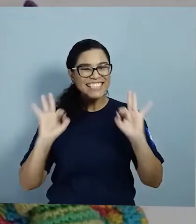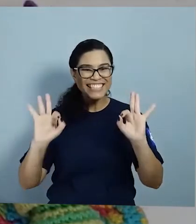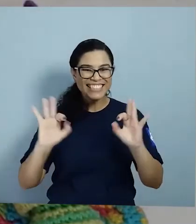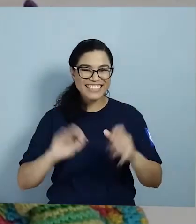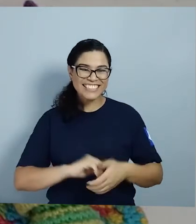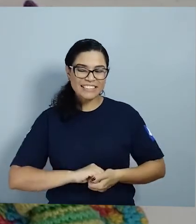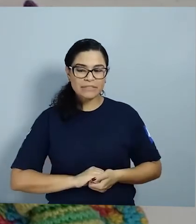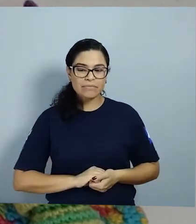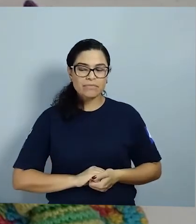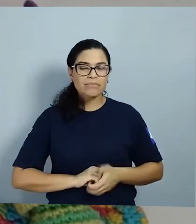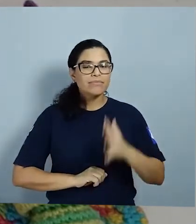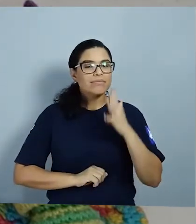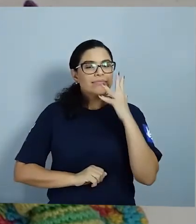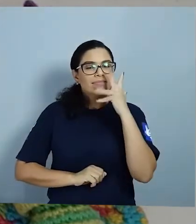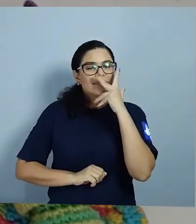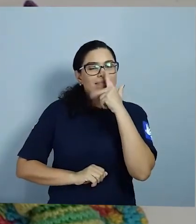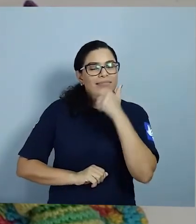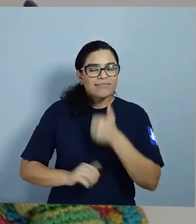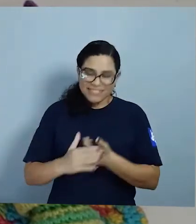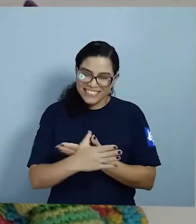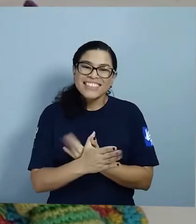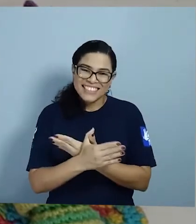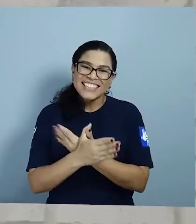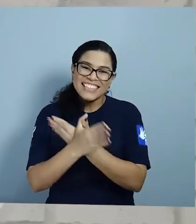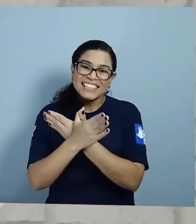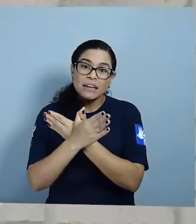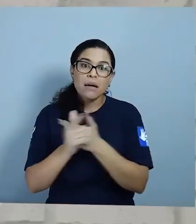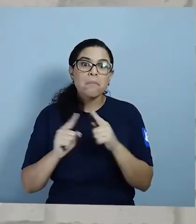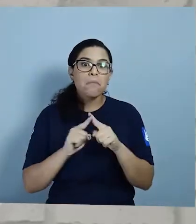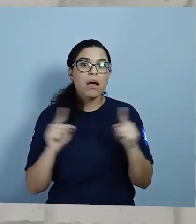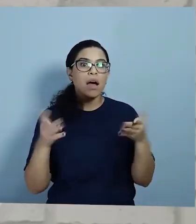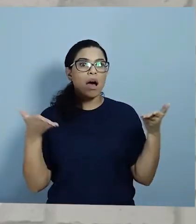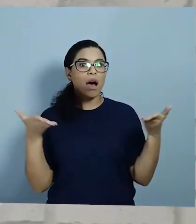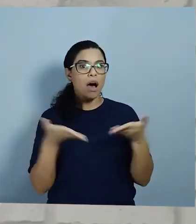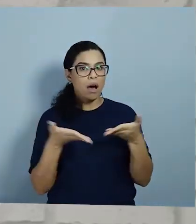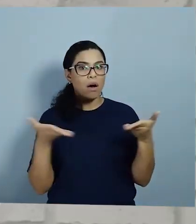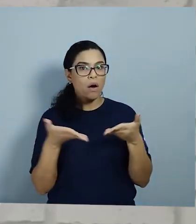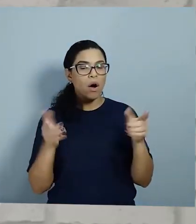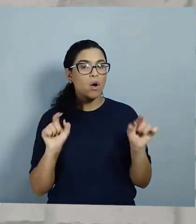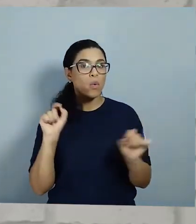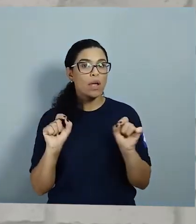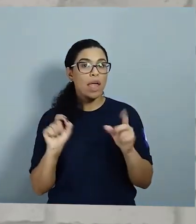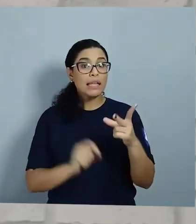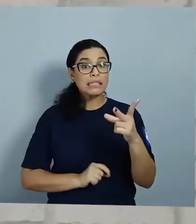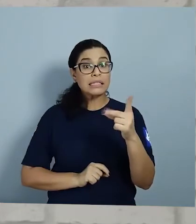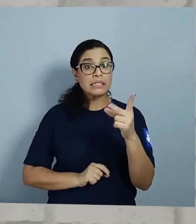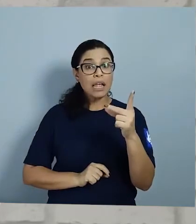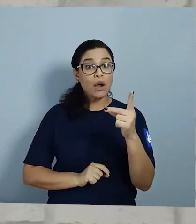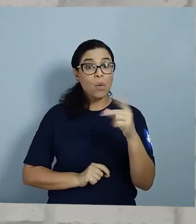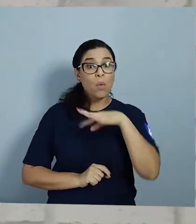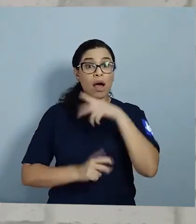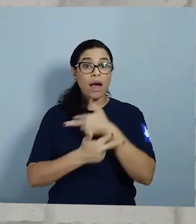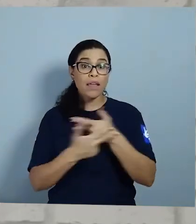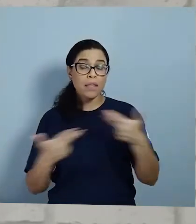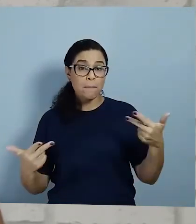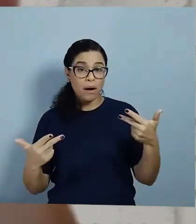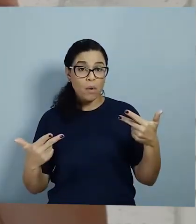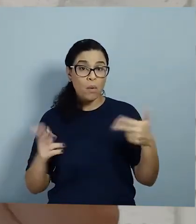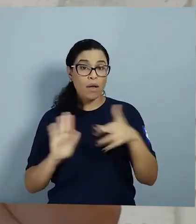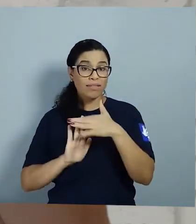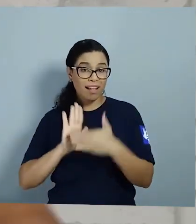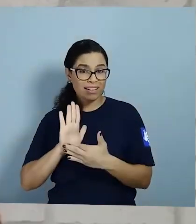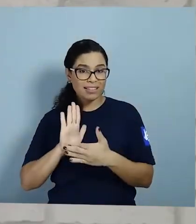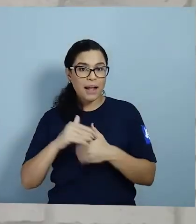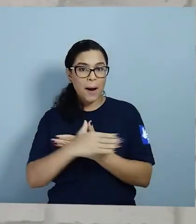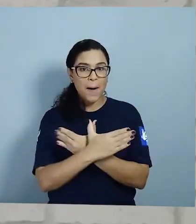Olha só como ficou incrível! Ai, as borboletas são lindas, não é mesmo? Mas agora vamos falar sobre